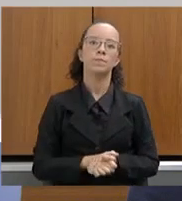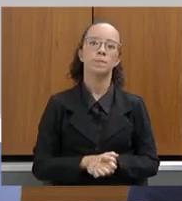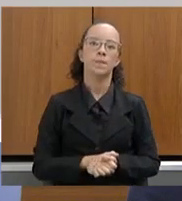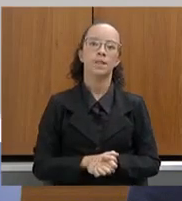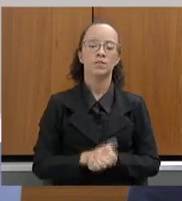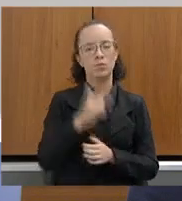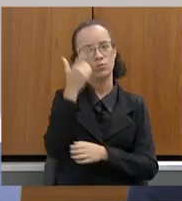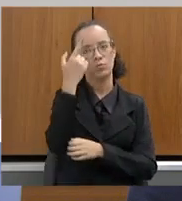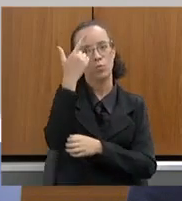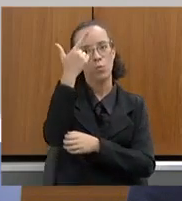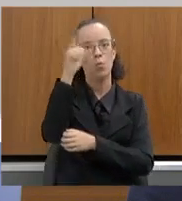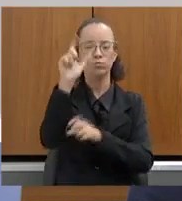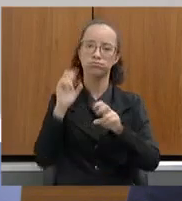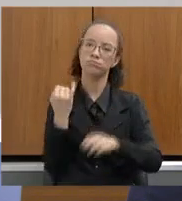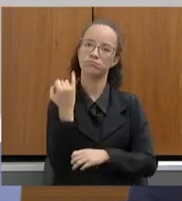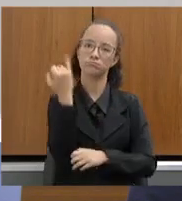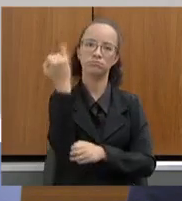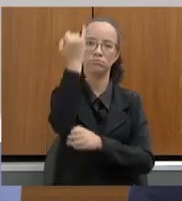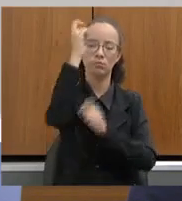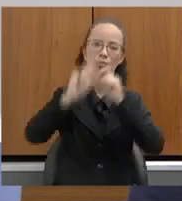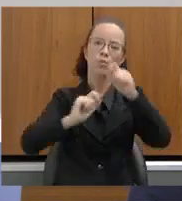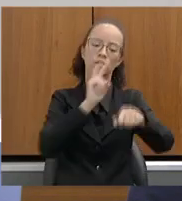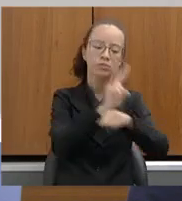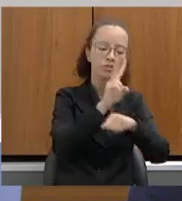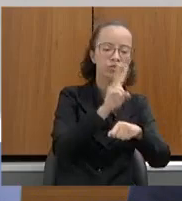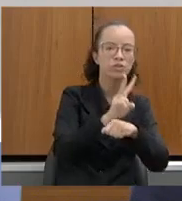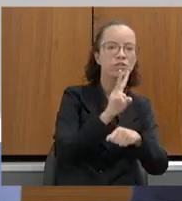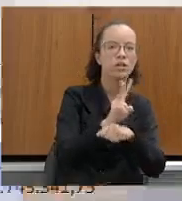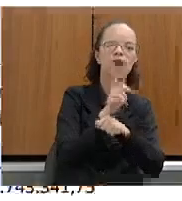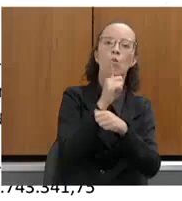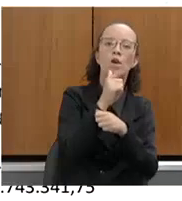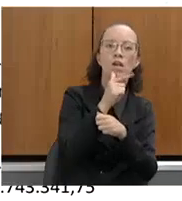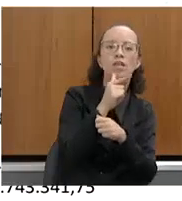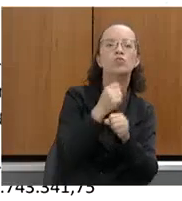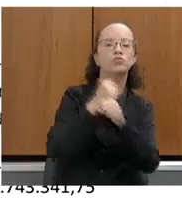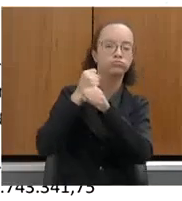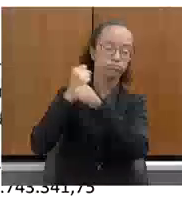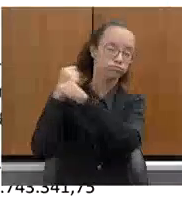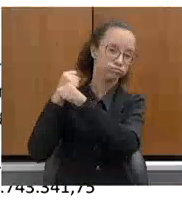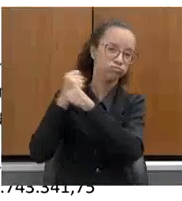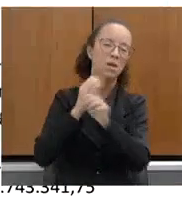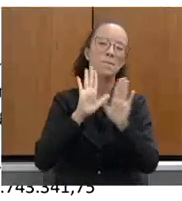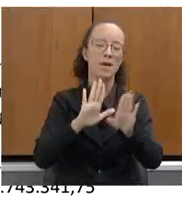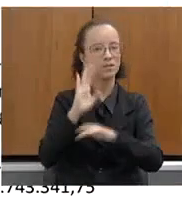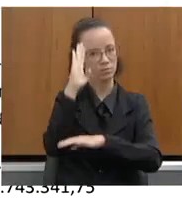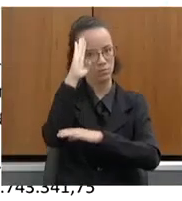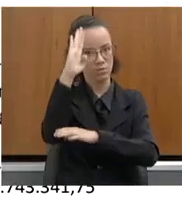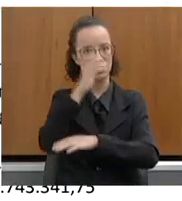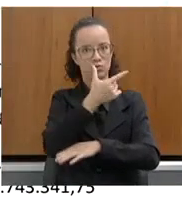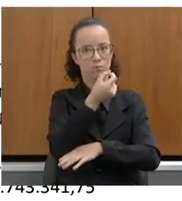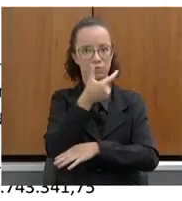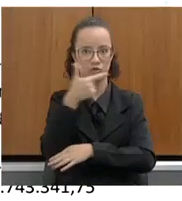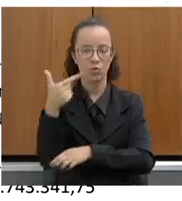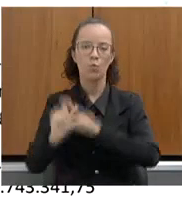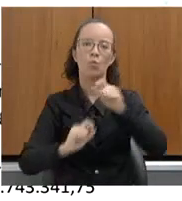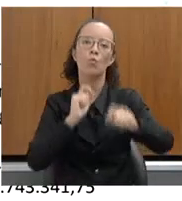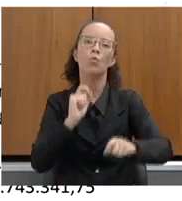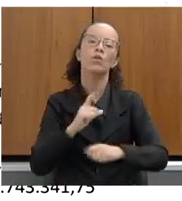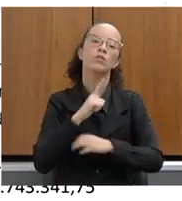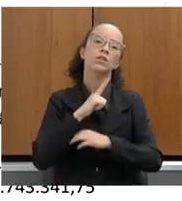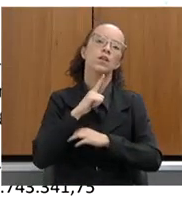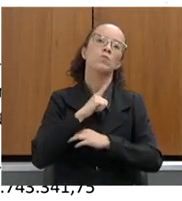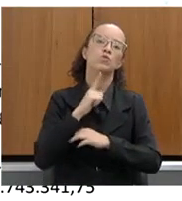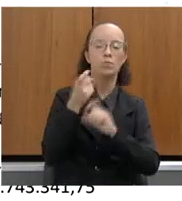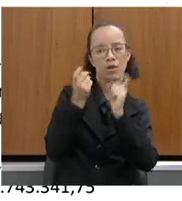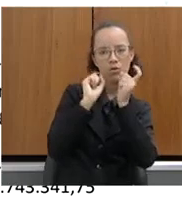Um outro ponto importante de avanço na gestão de recursos hídricos nos últimos anos, mas especialmente em 2022, nós temos ainda